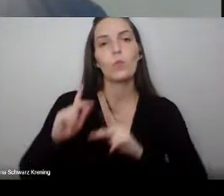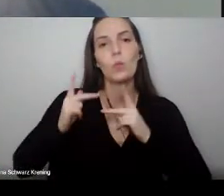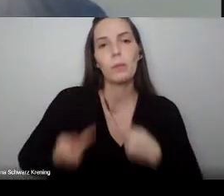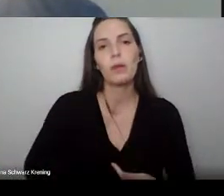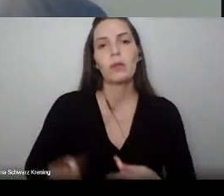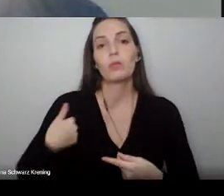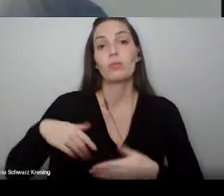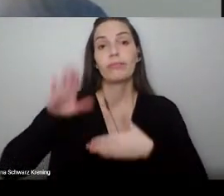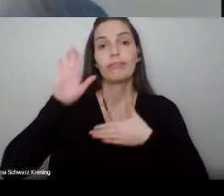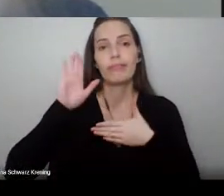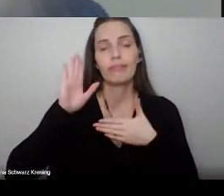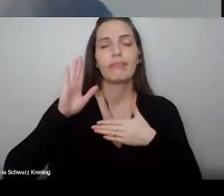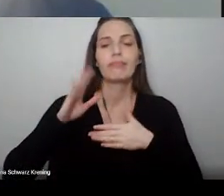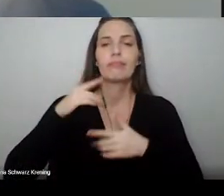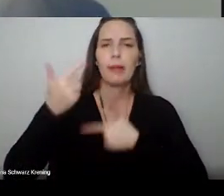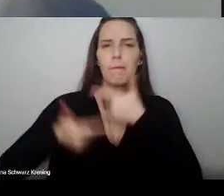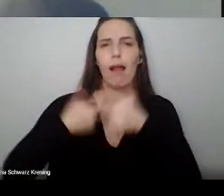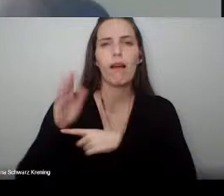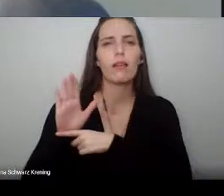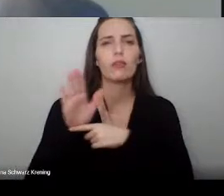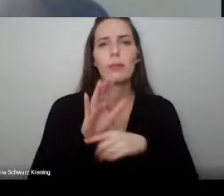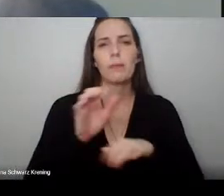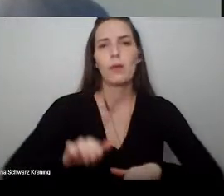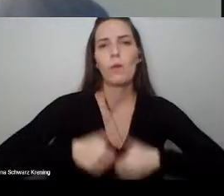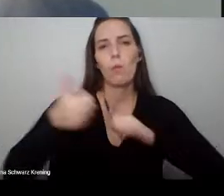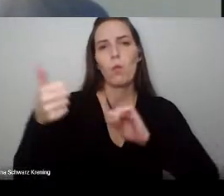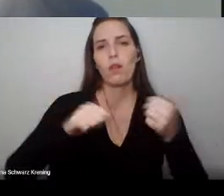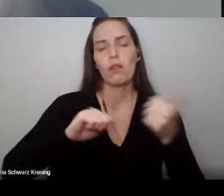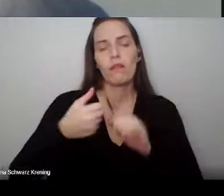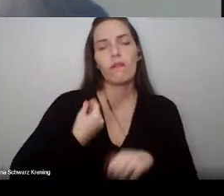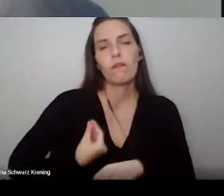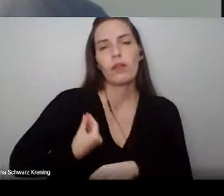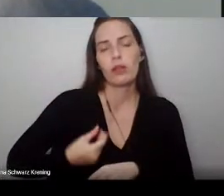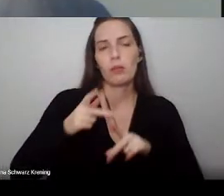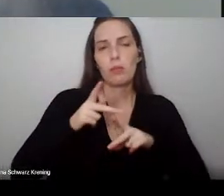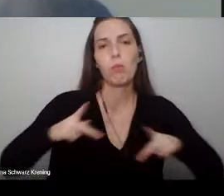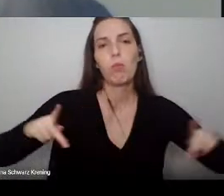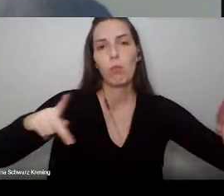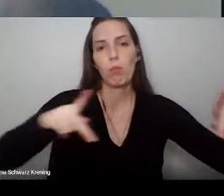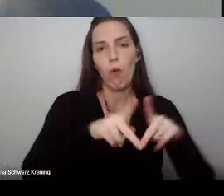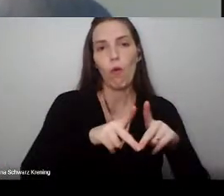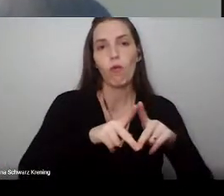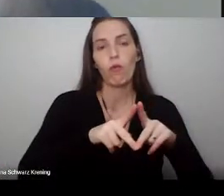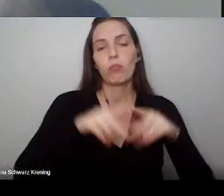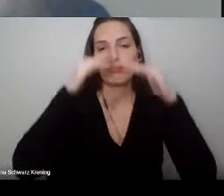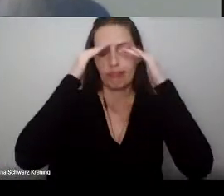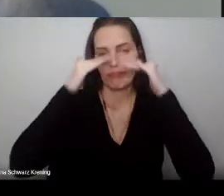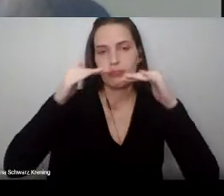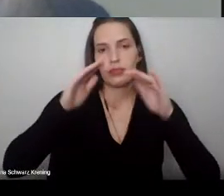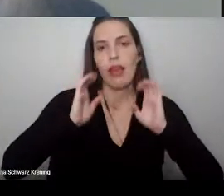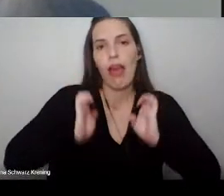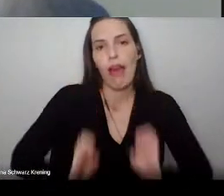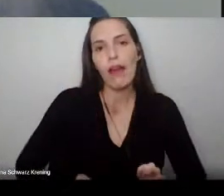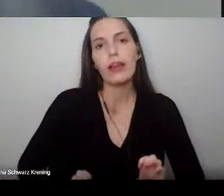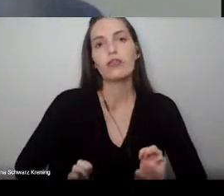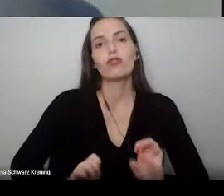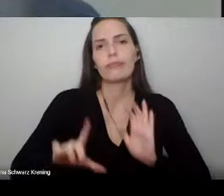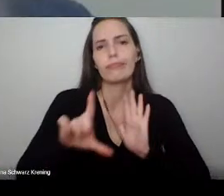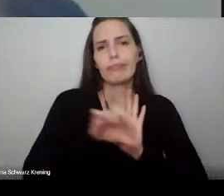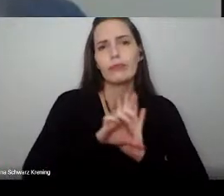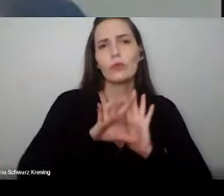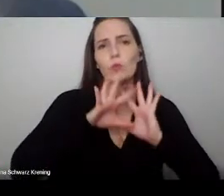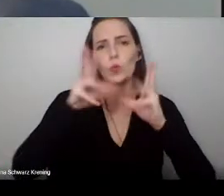da qualidade de vida da população, obedecendo aos preceitos da ética, da legalidade e da ciência em benefício da sociedade.